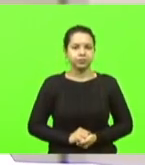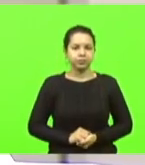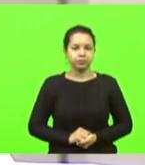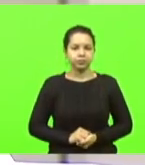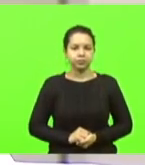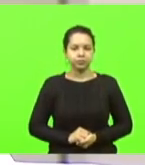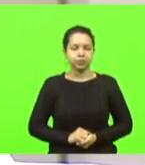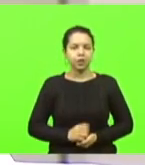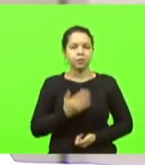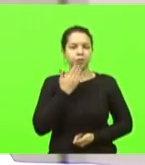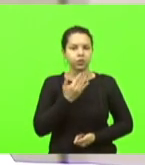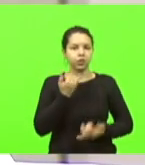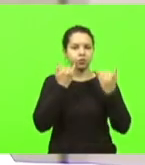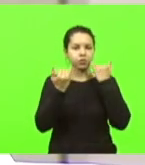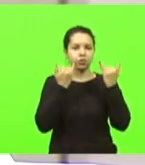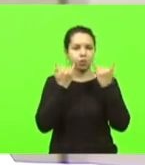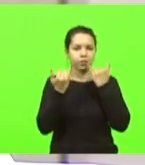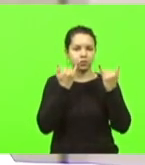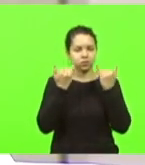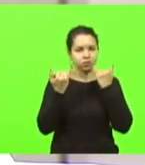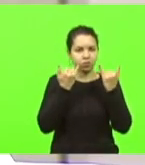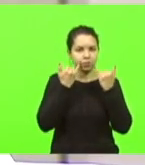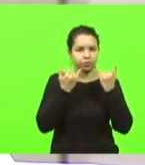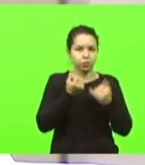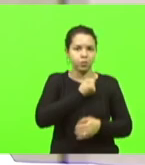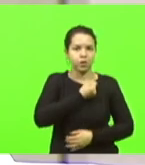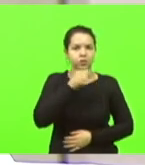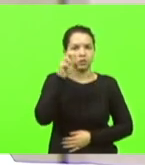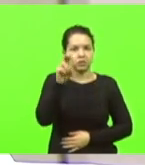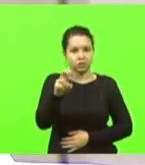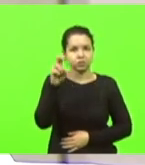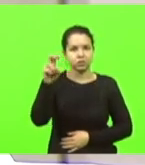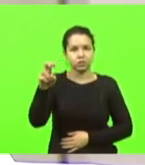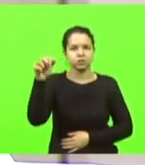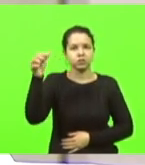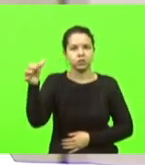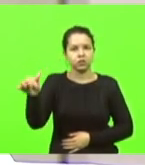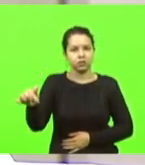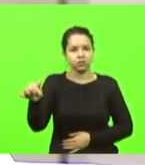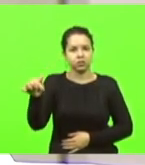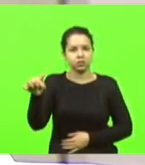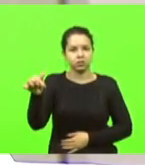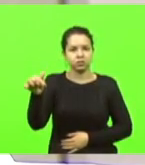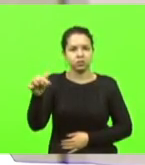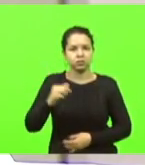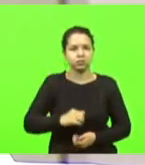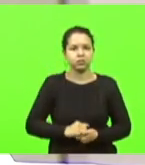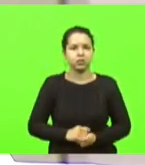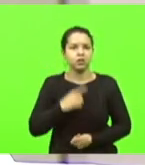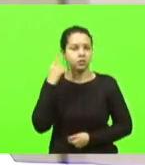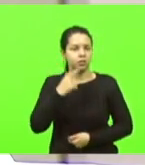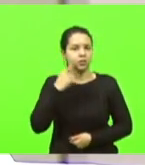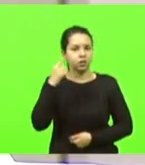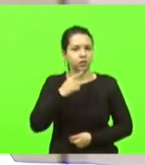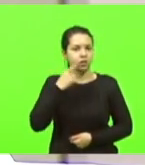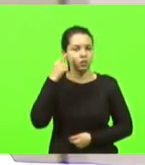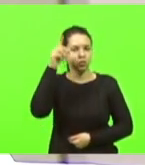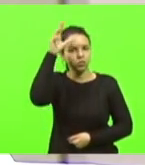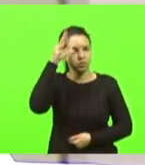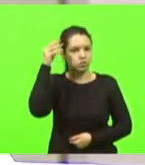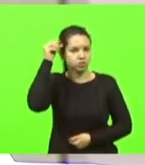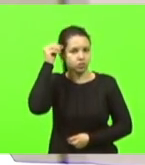Pedido de informação, pedido de informação número 557, deputado Luciane Carminati,